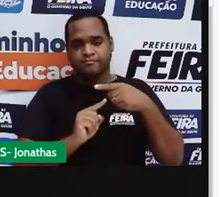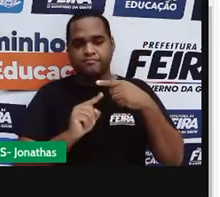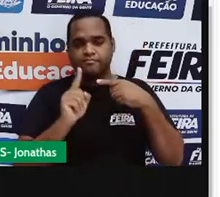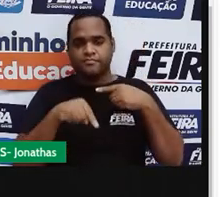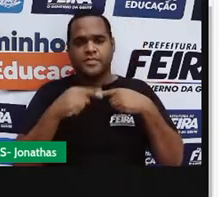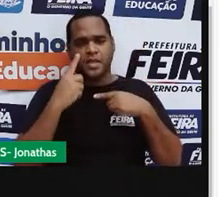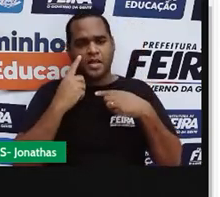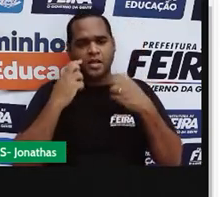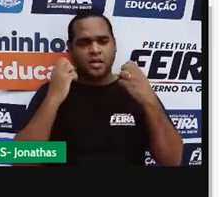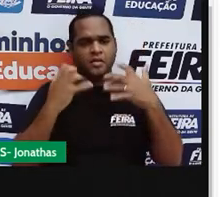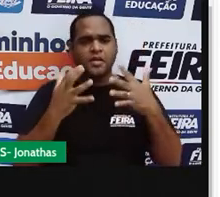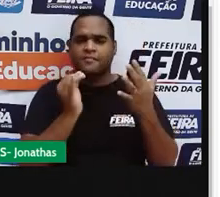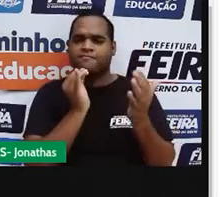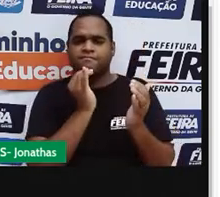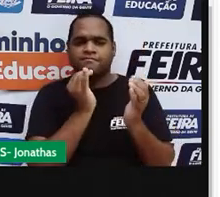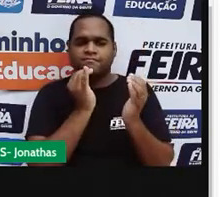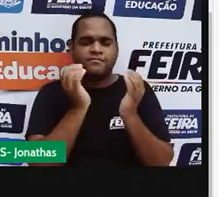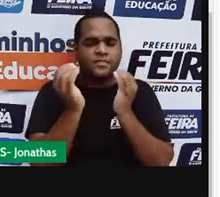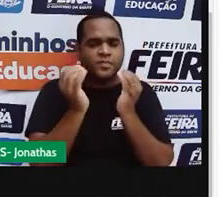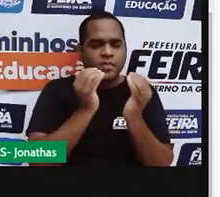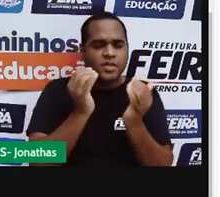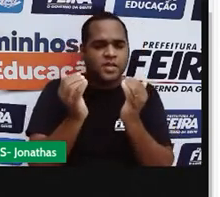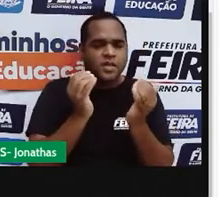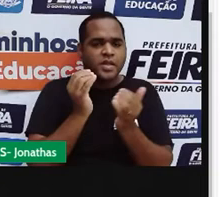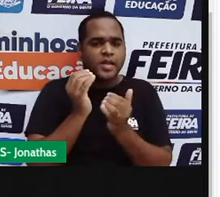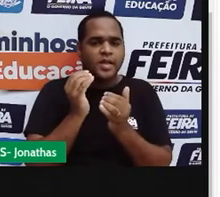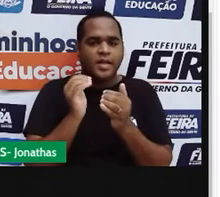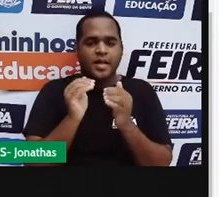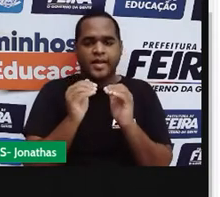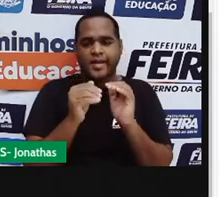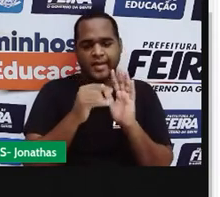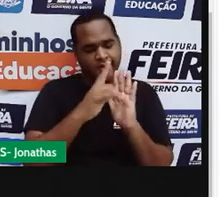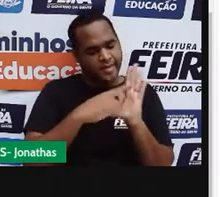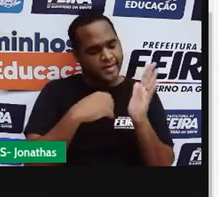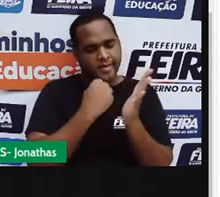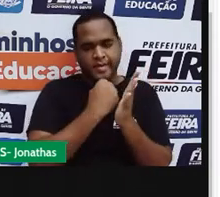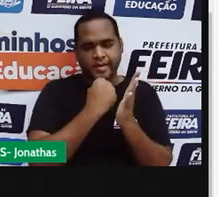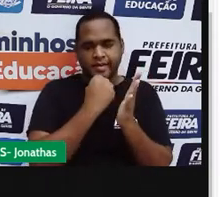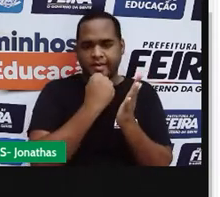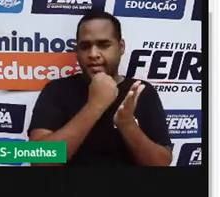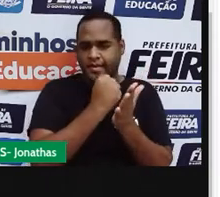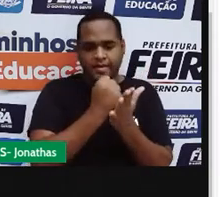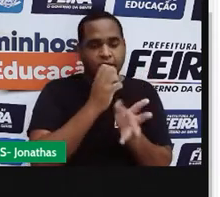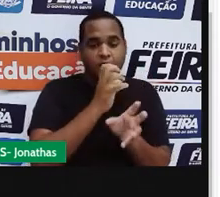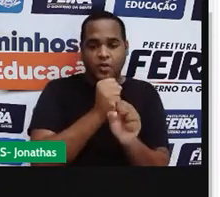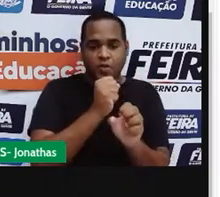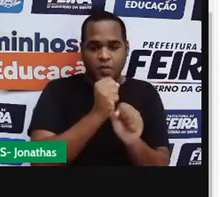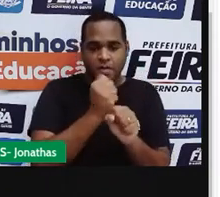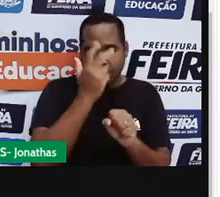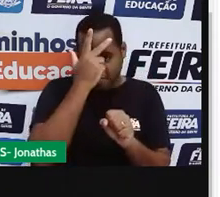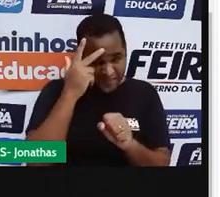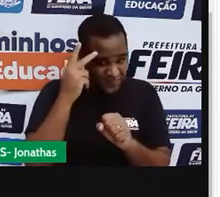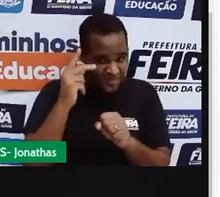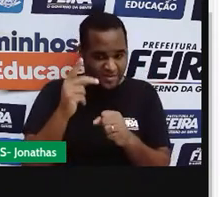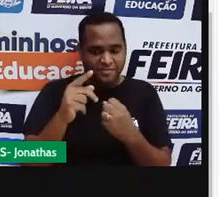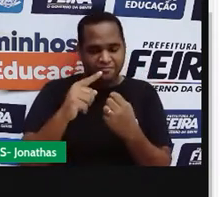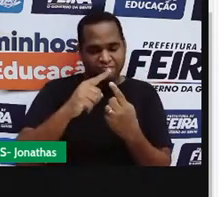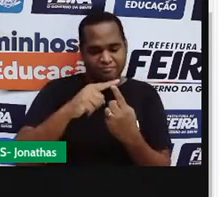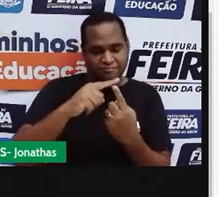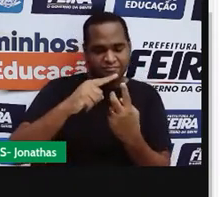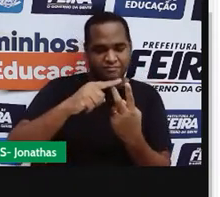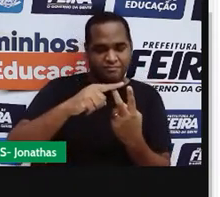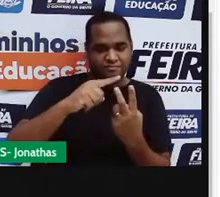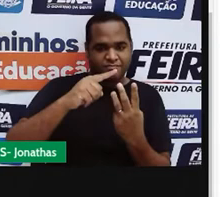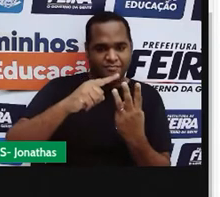Por exemplo, ó, notas do boletim escolar, né? Então, lembra quando